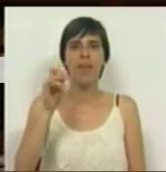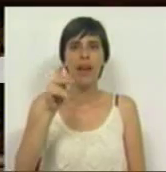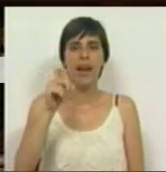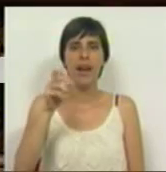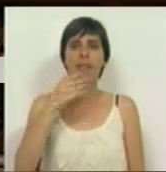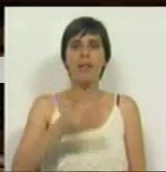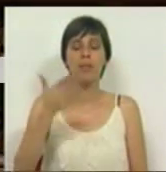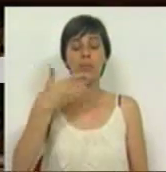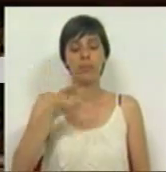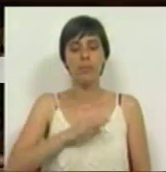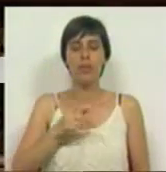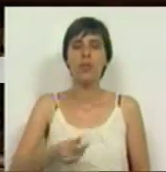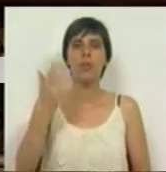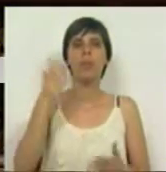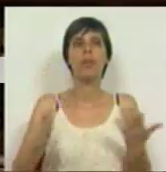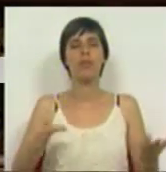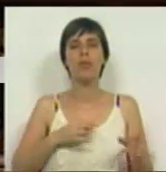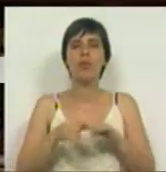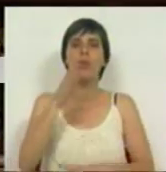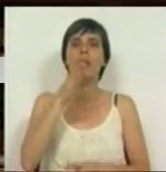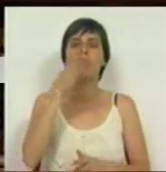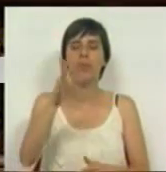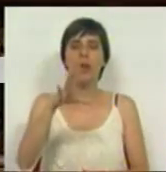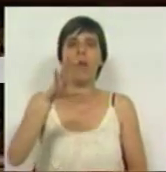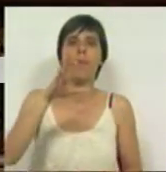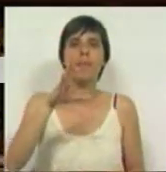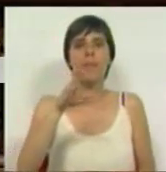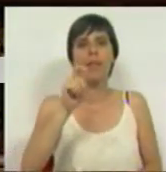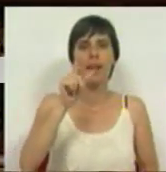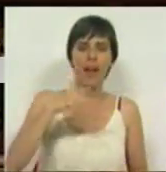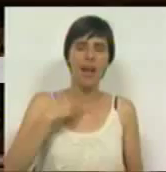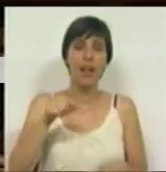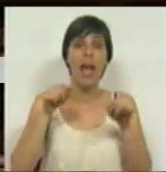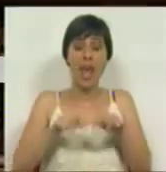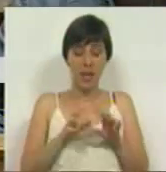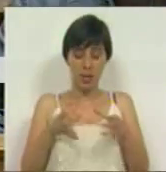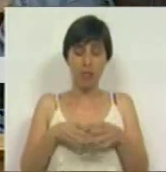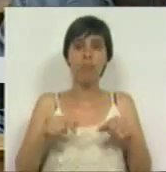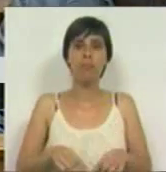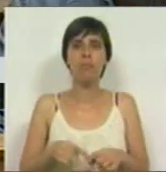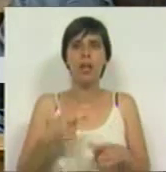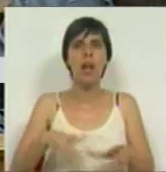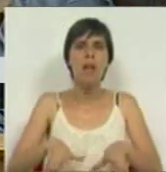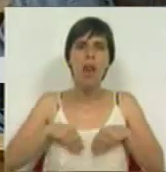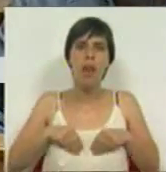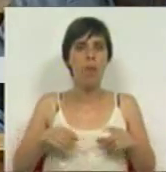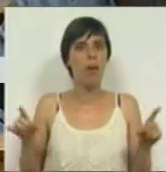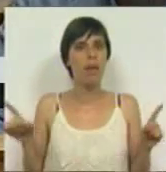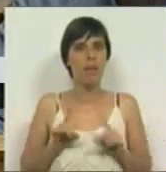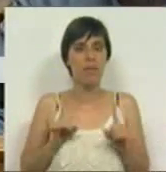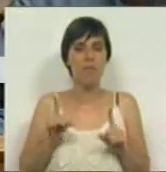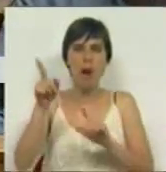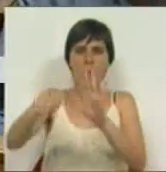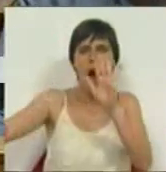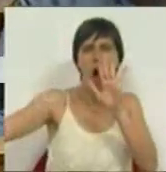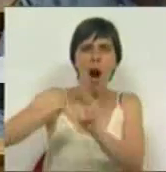Muito obrigada Sr. Presidente, Sr. Deputado Hélder Amaral, esta bancada não lhe admite as